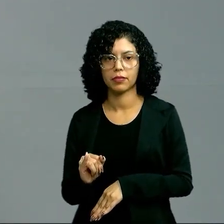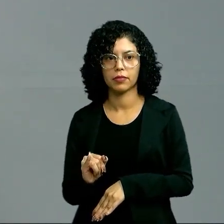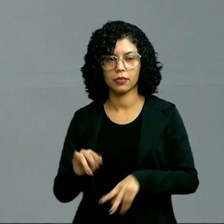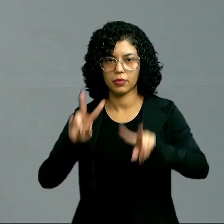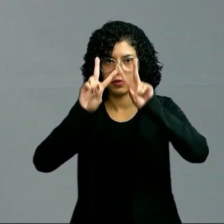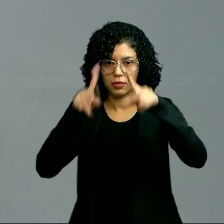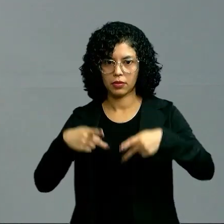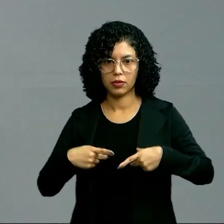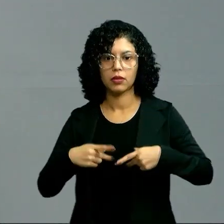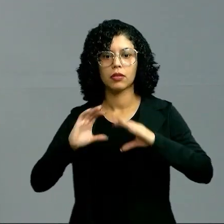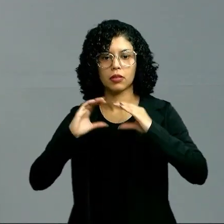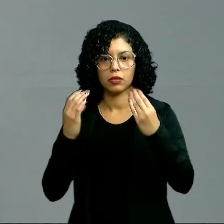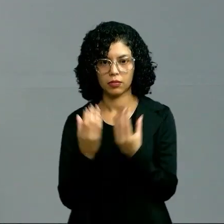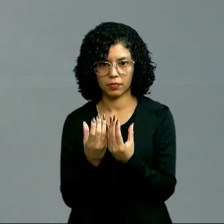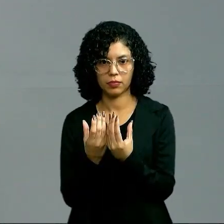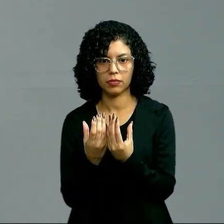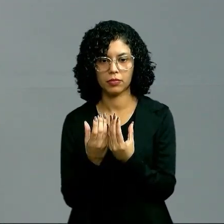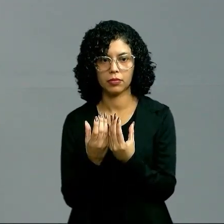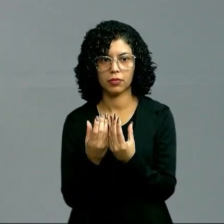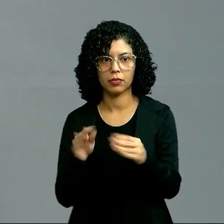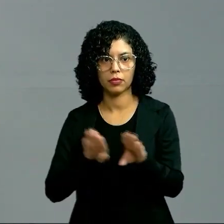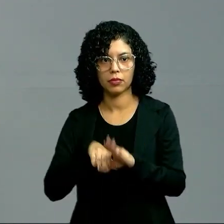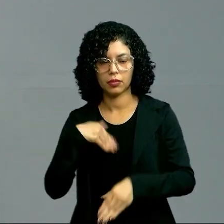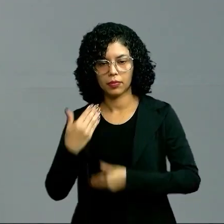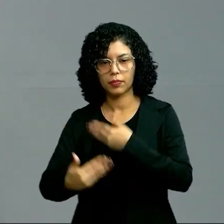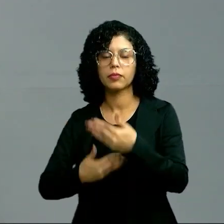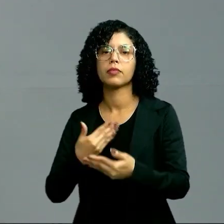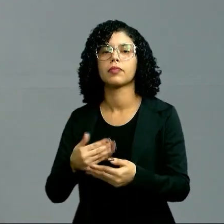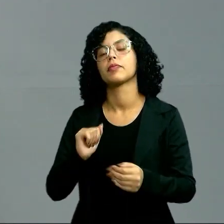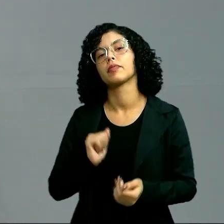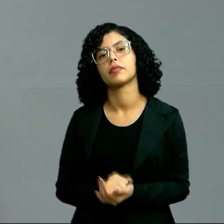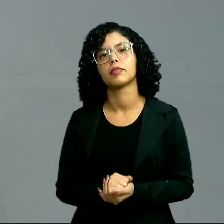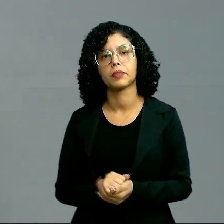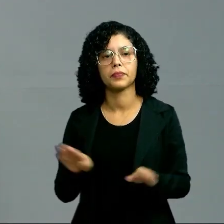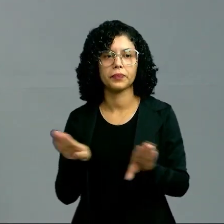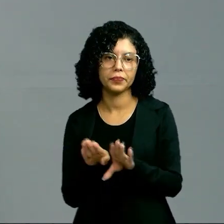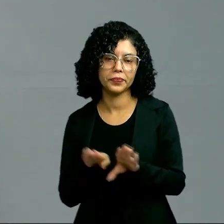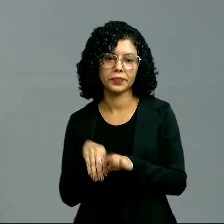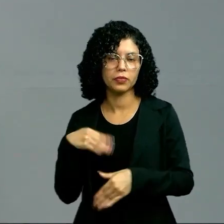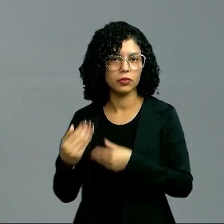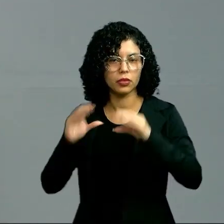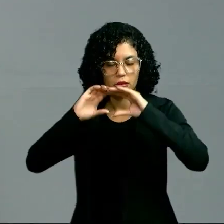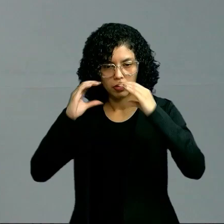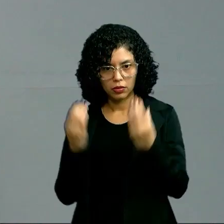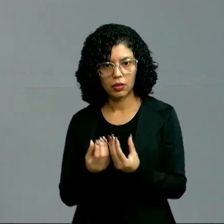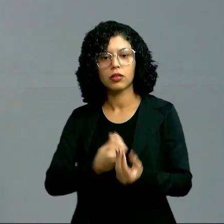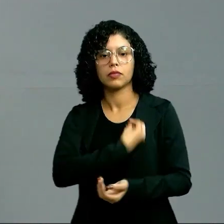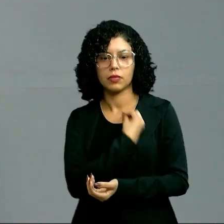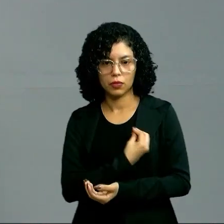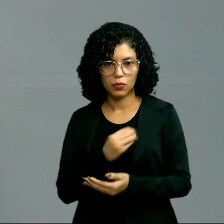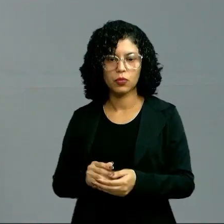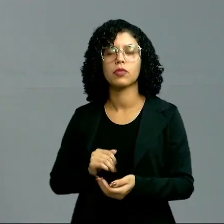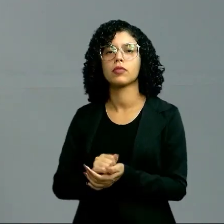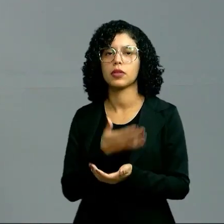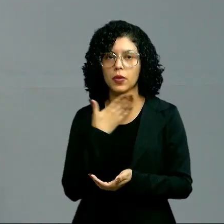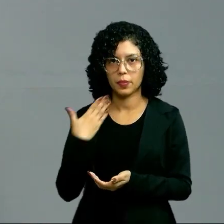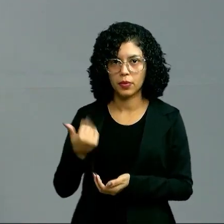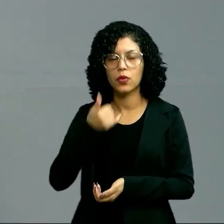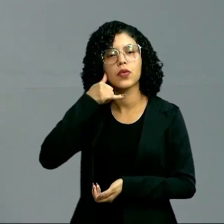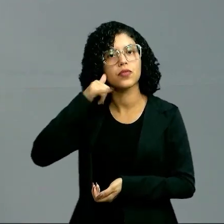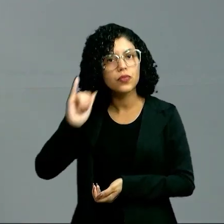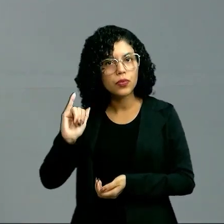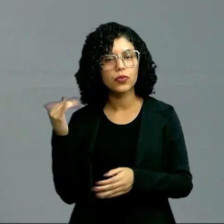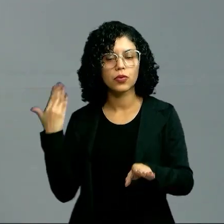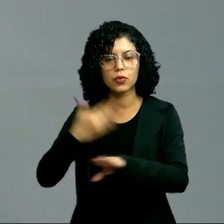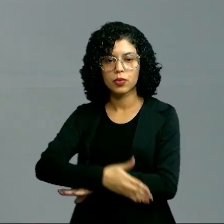seres perder muita água e entrar no processo de desidratação. Então, é um processo adaptativo que garante ele que consiga viver